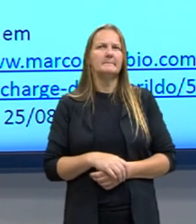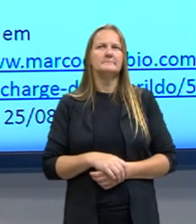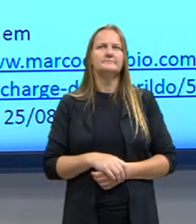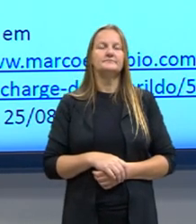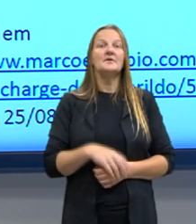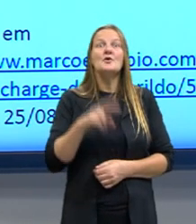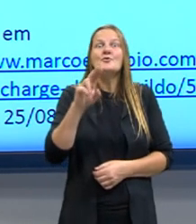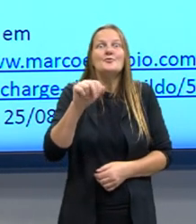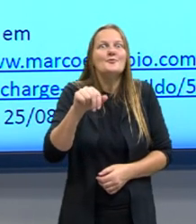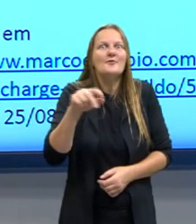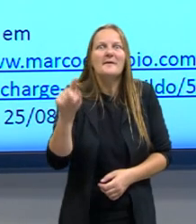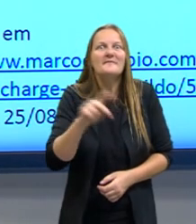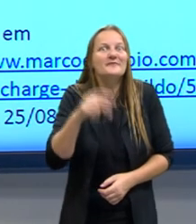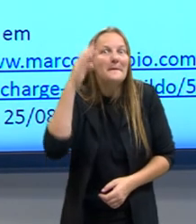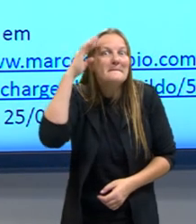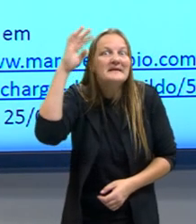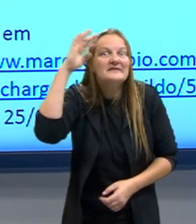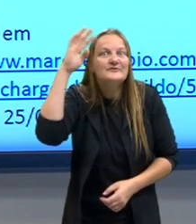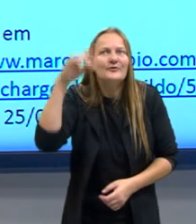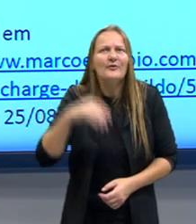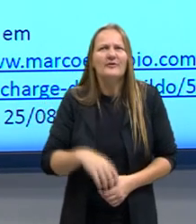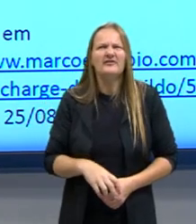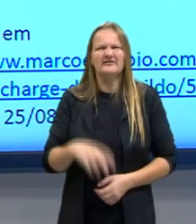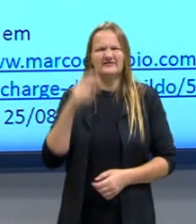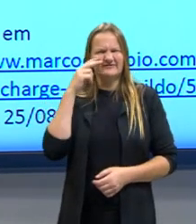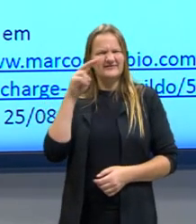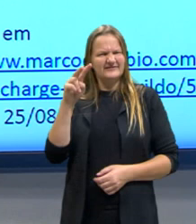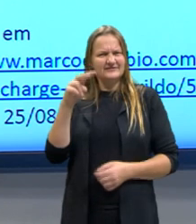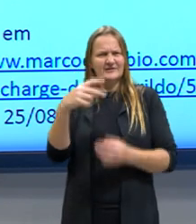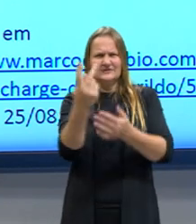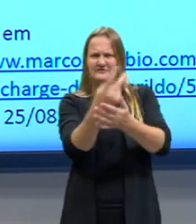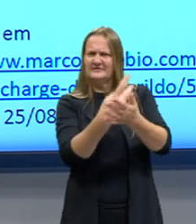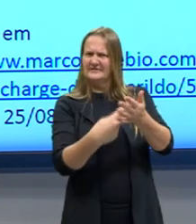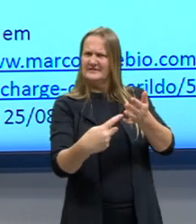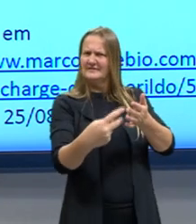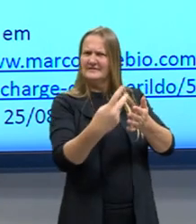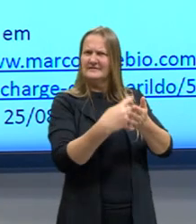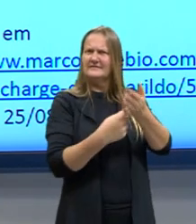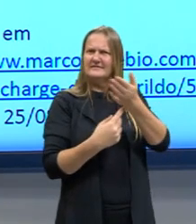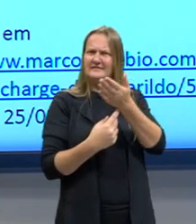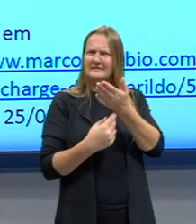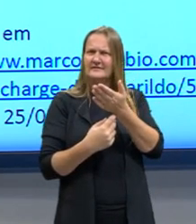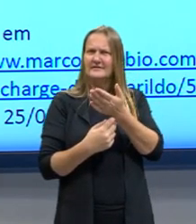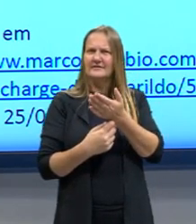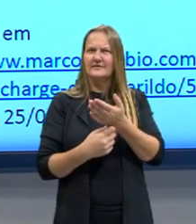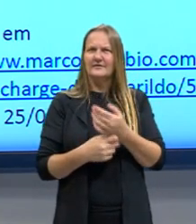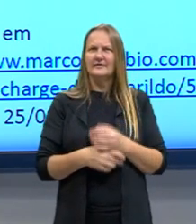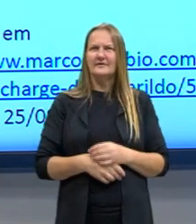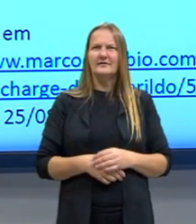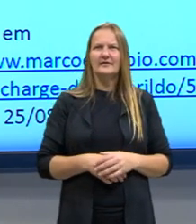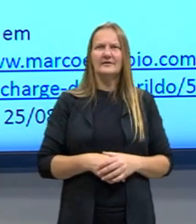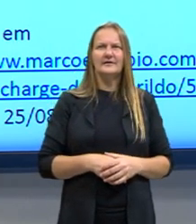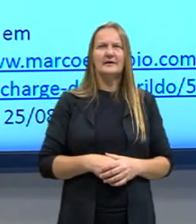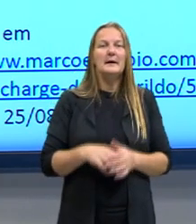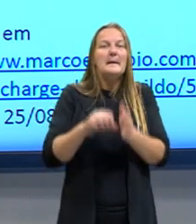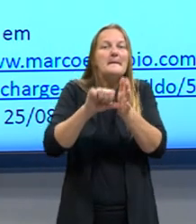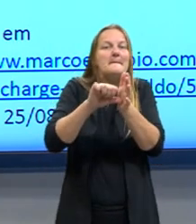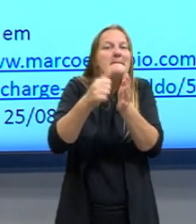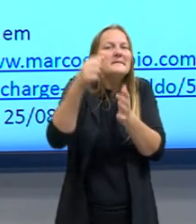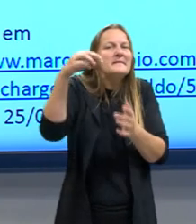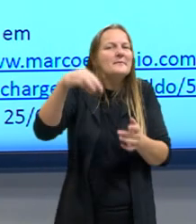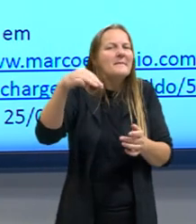imaginava que seria aquilo que seria desenhado. Mas, a ironia